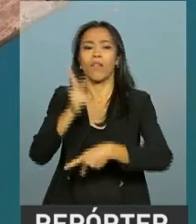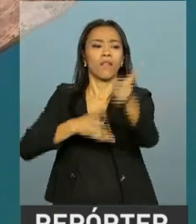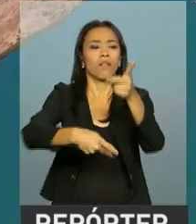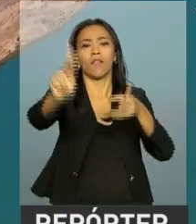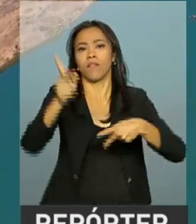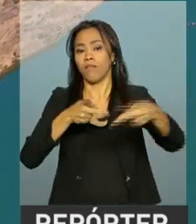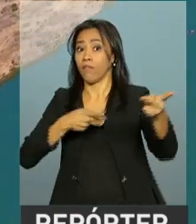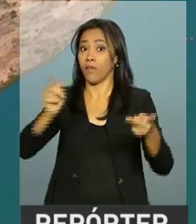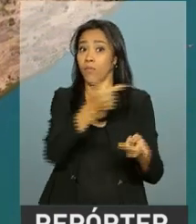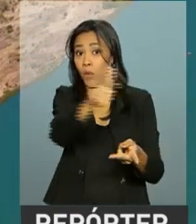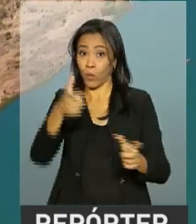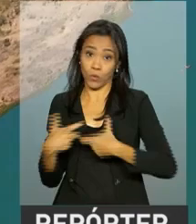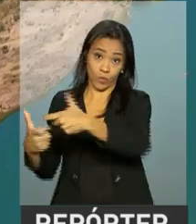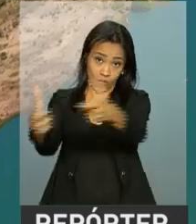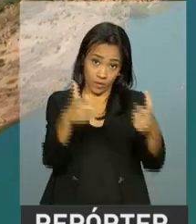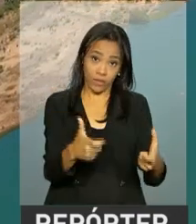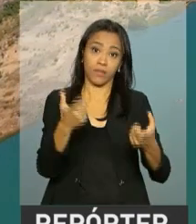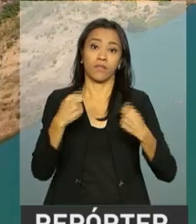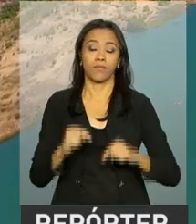em pontos mais distantes.